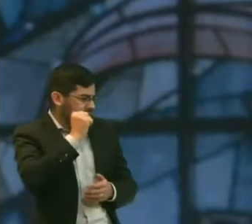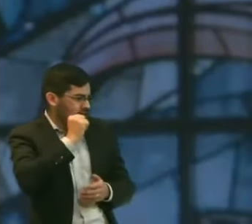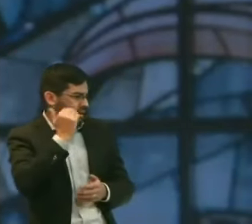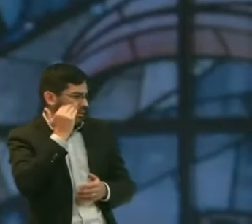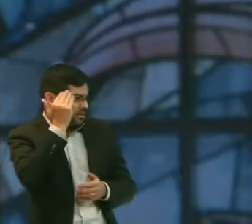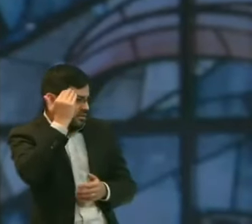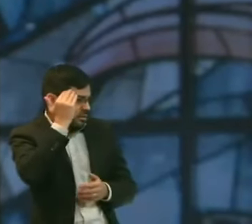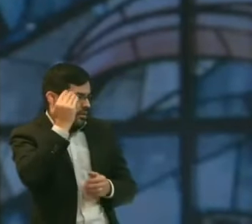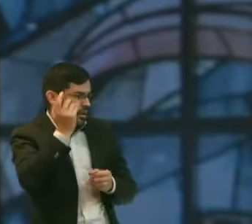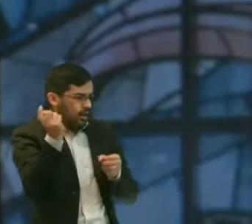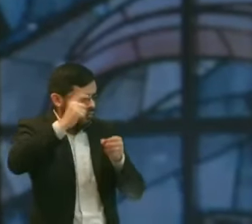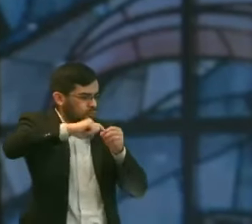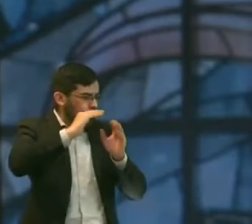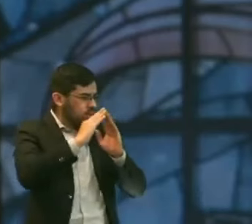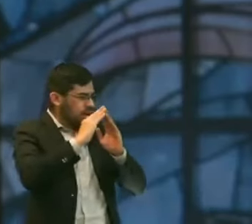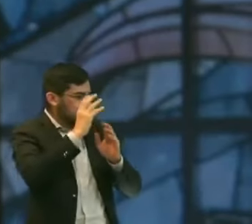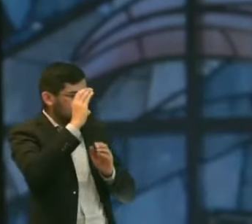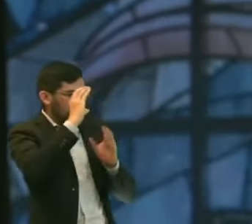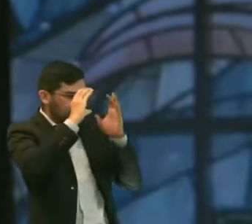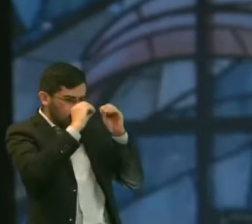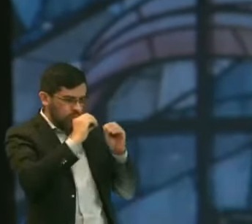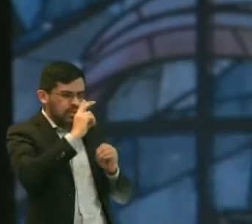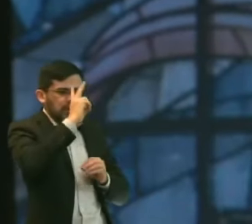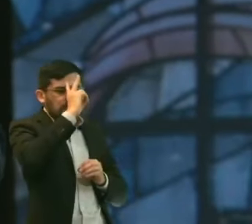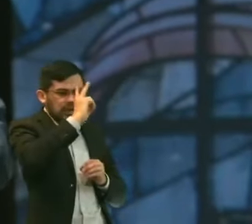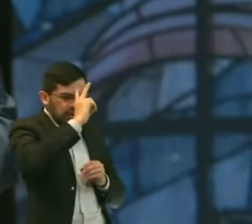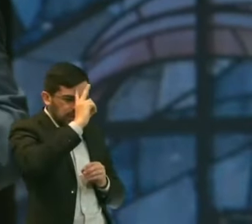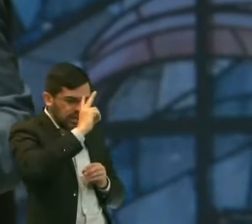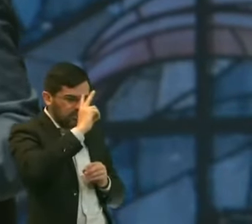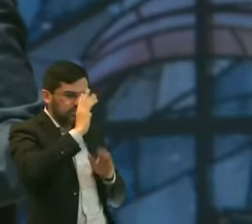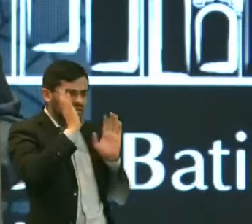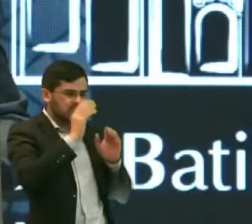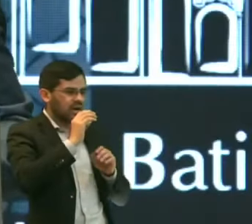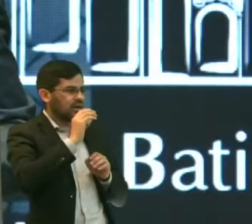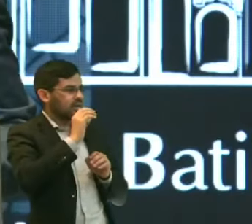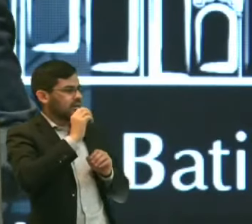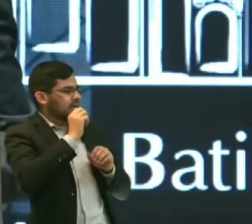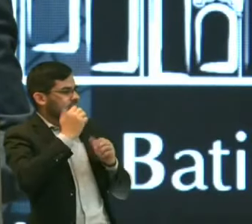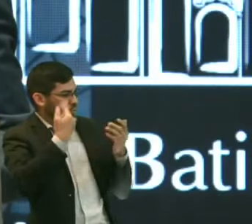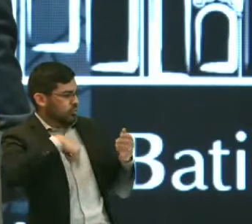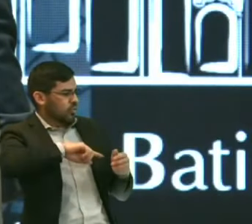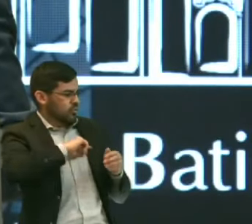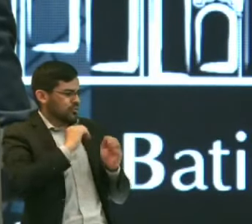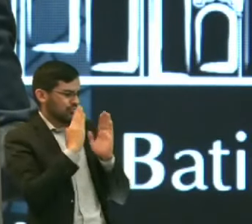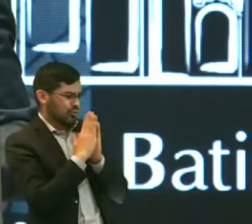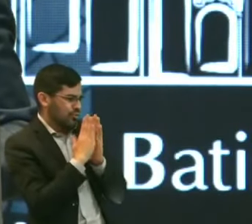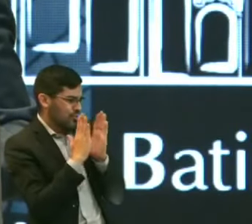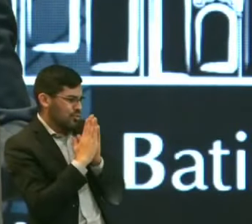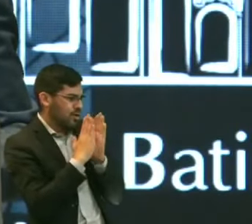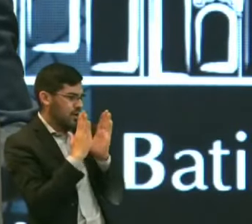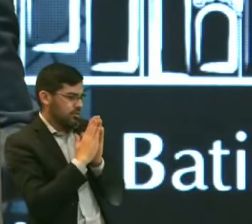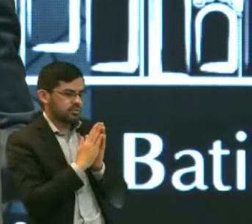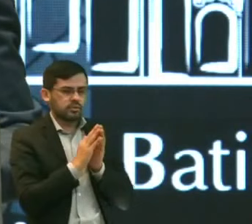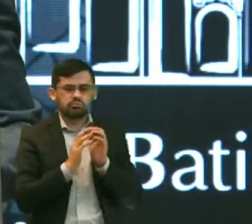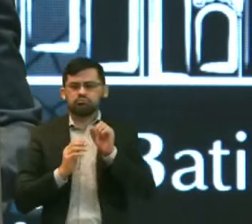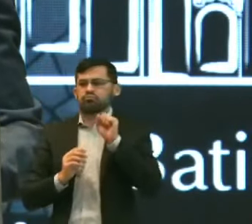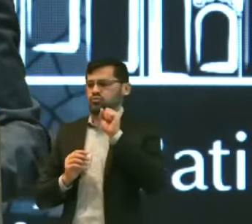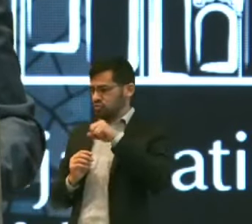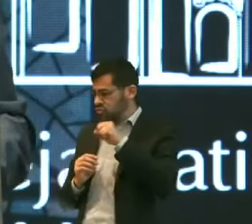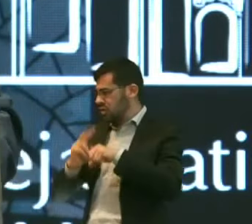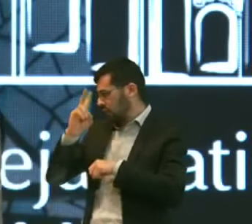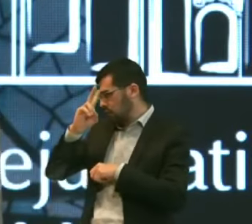de noite É Você lembra Que era tantas horas Da tarde Que a gente chorou Lembro